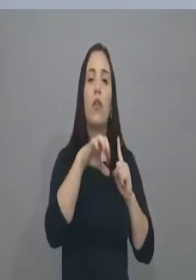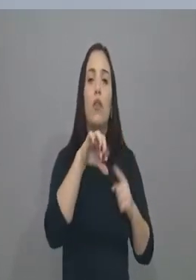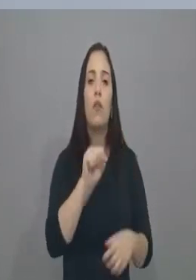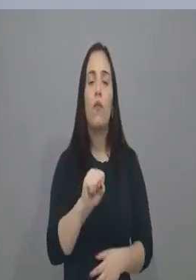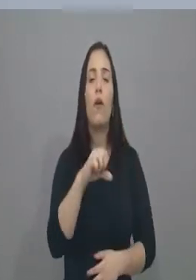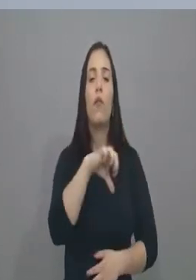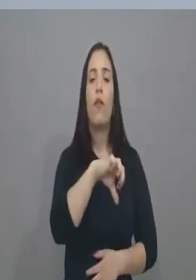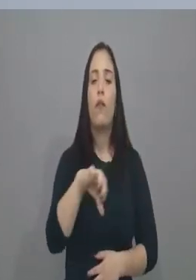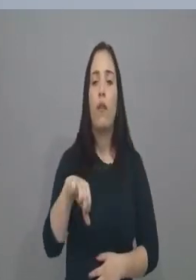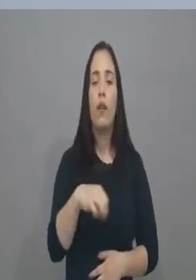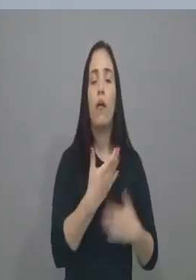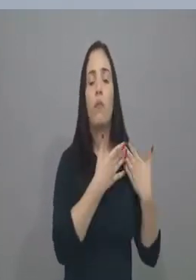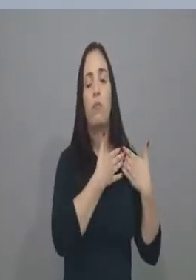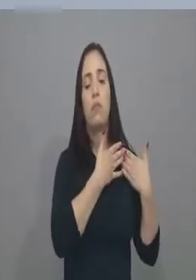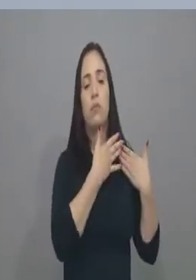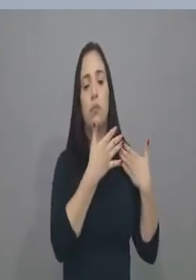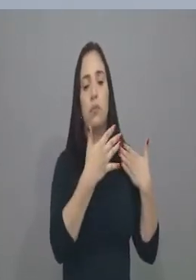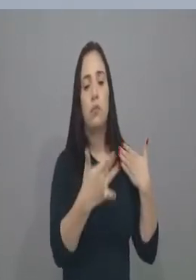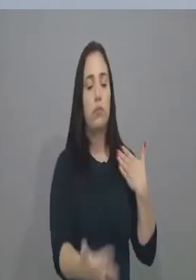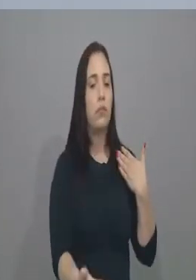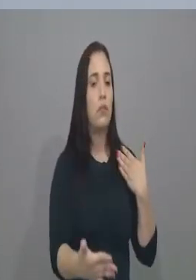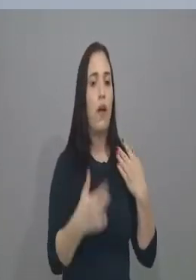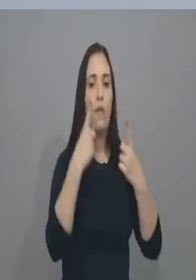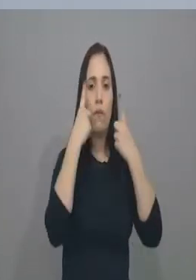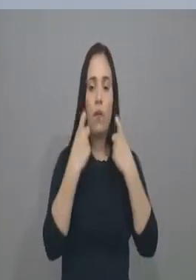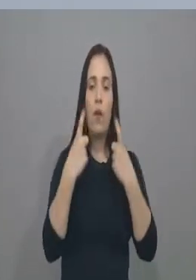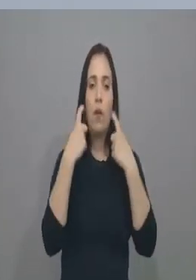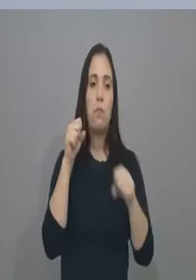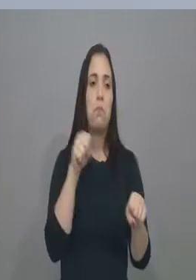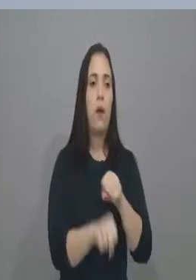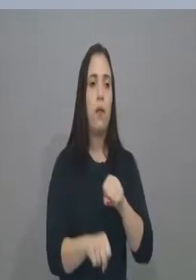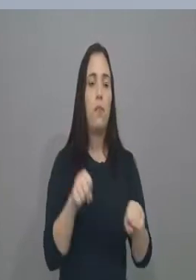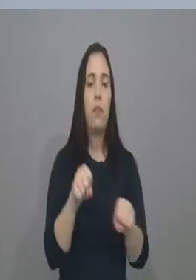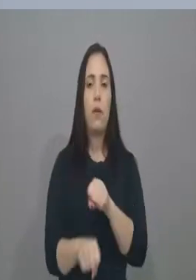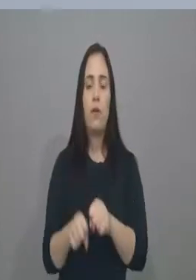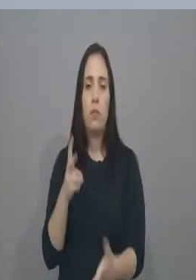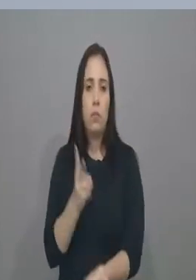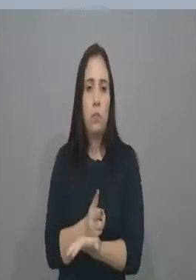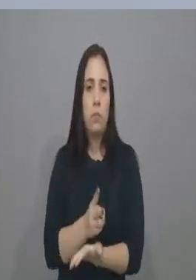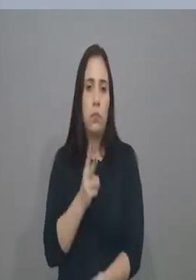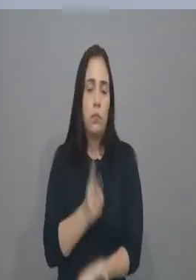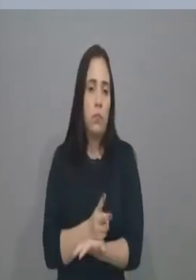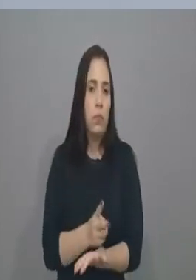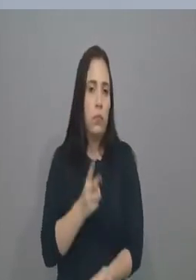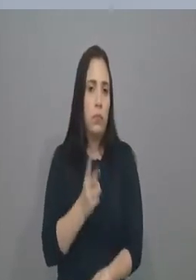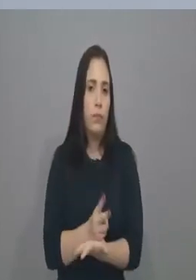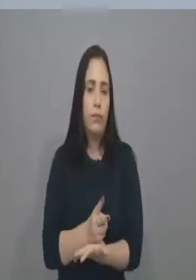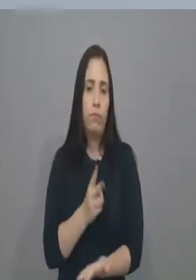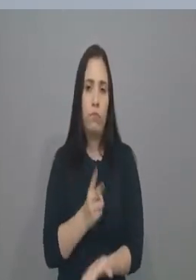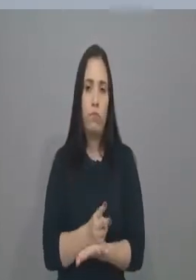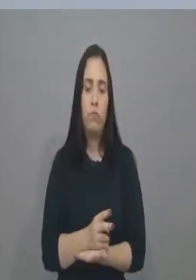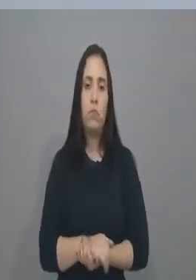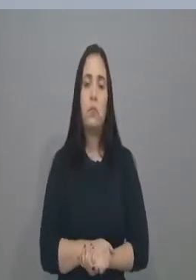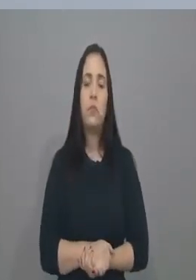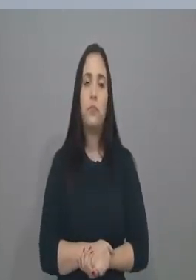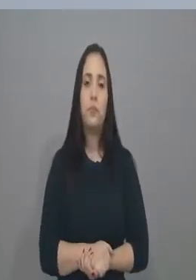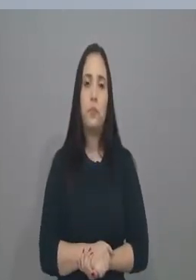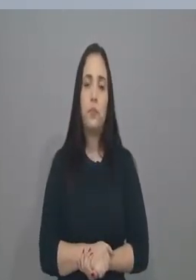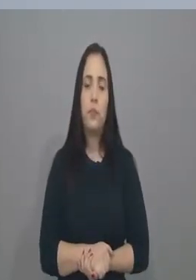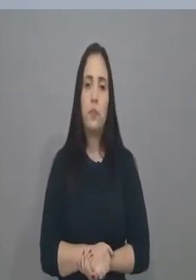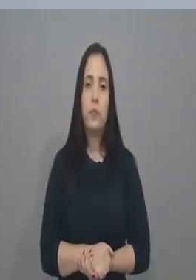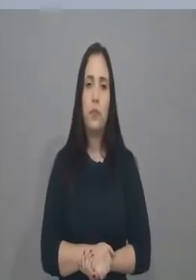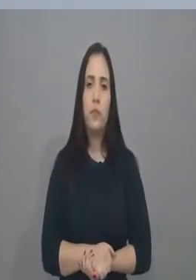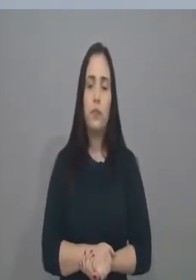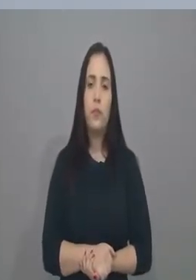de 98 para cá, até 2017, passando do taço até agora, só teve dois anos em que